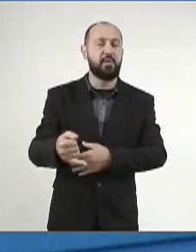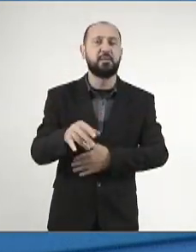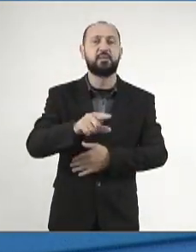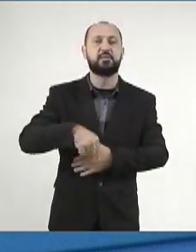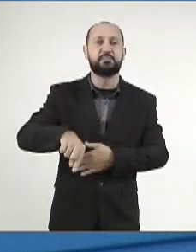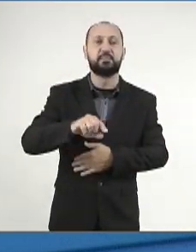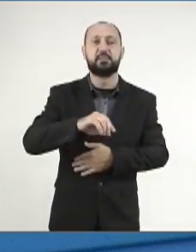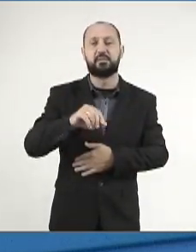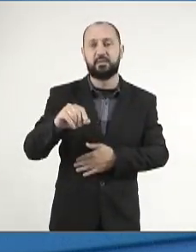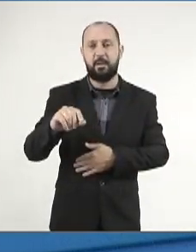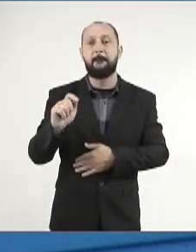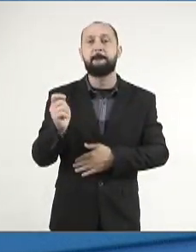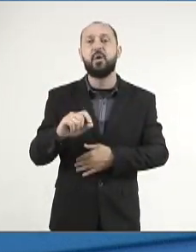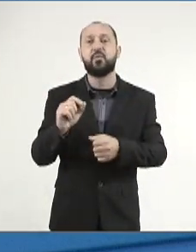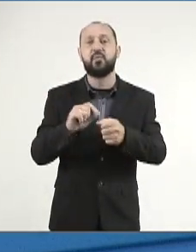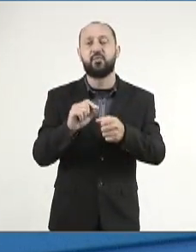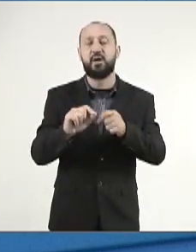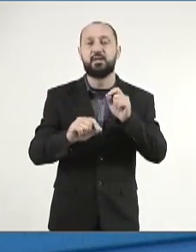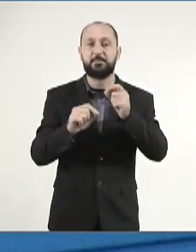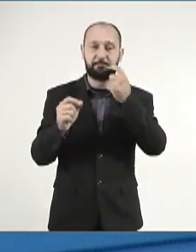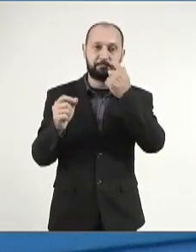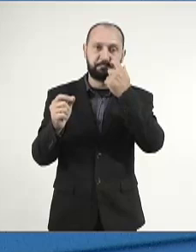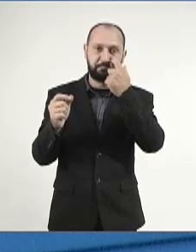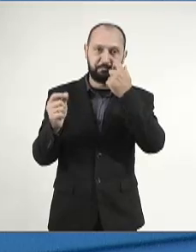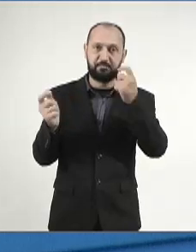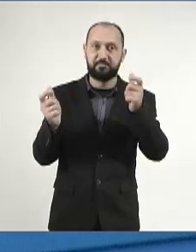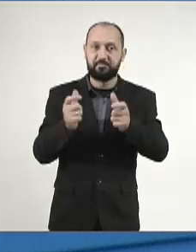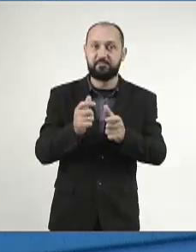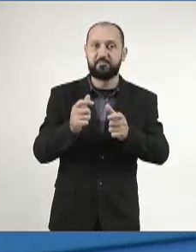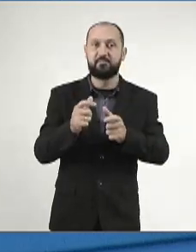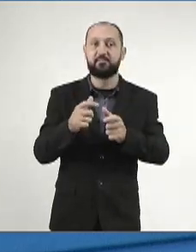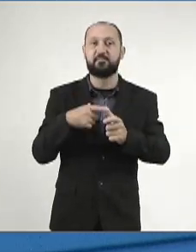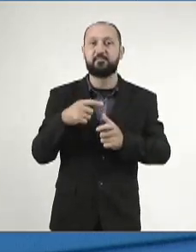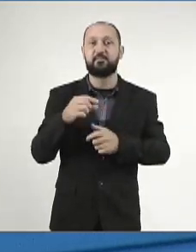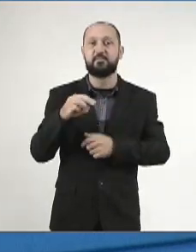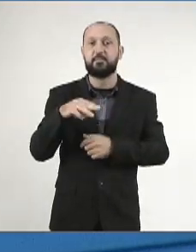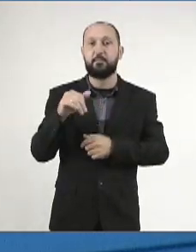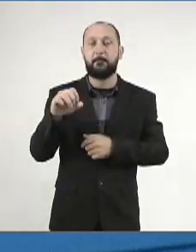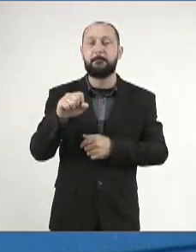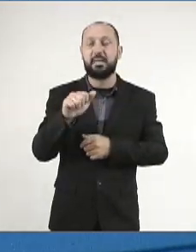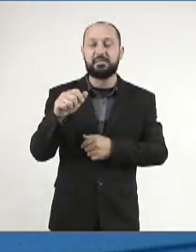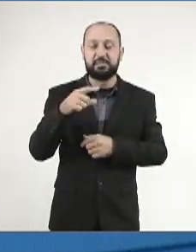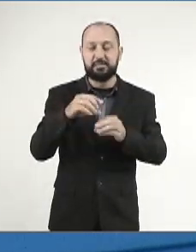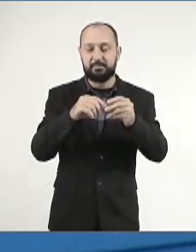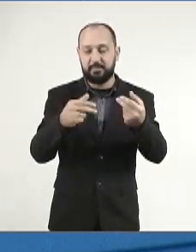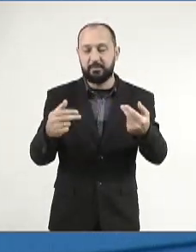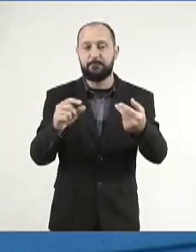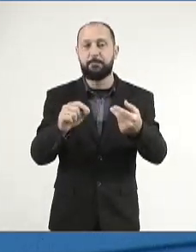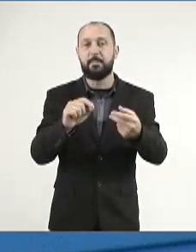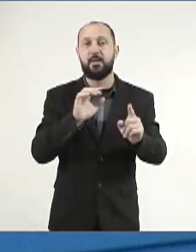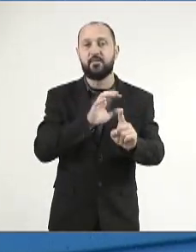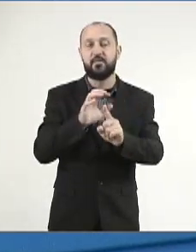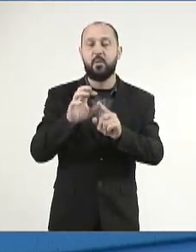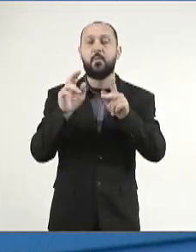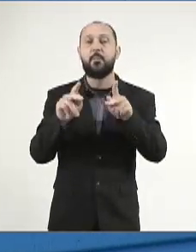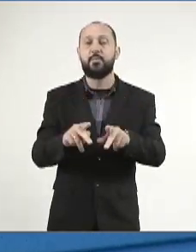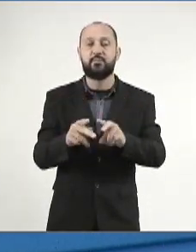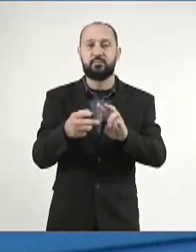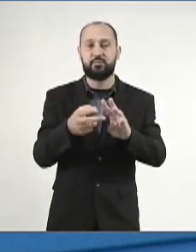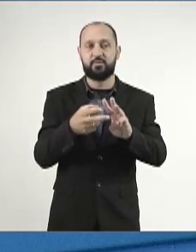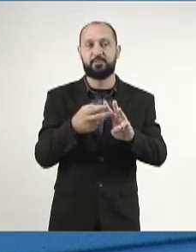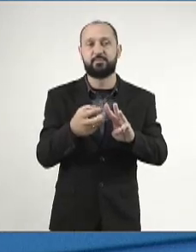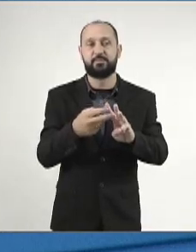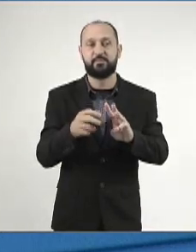terra podem levar a uma diminuição da biomassa de forragem, afetando os povos indígenas